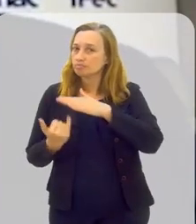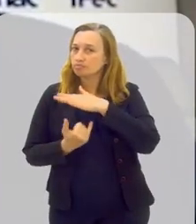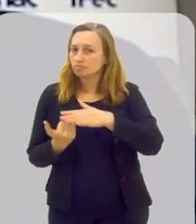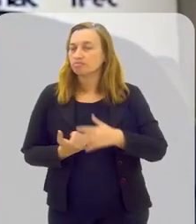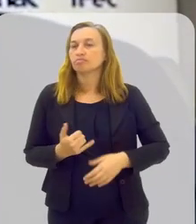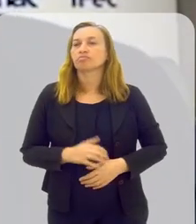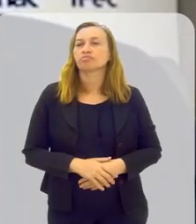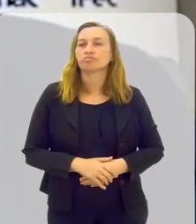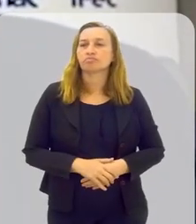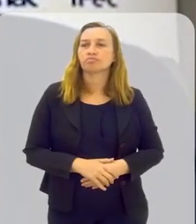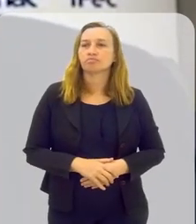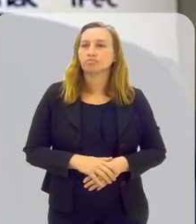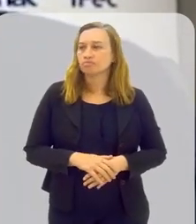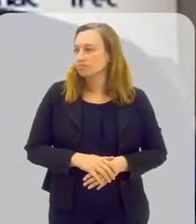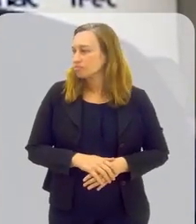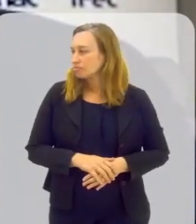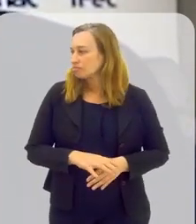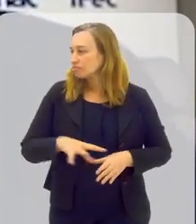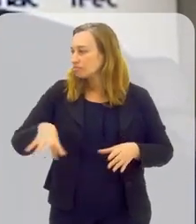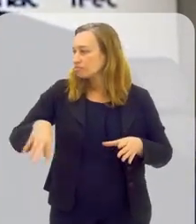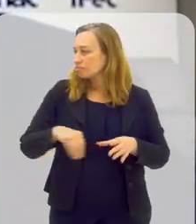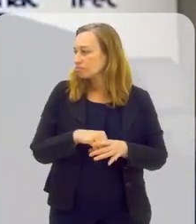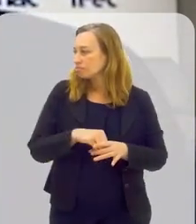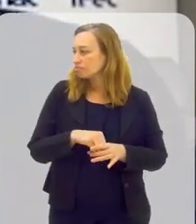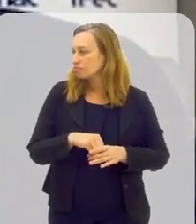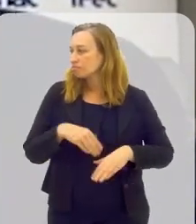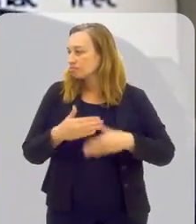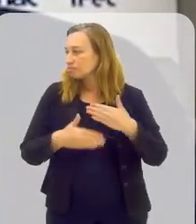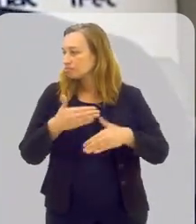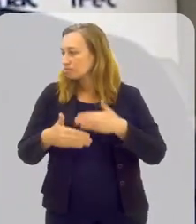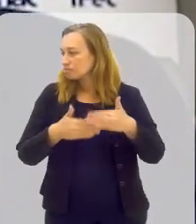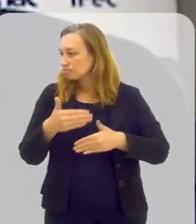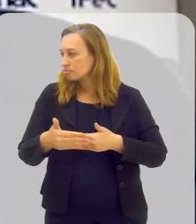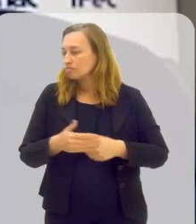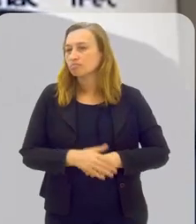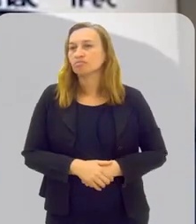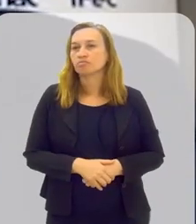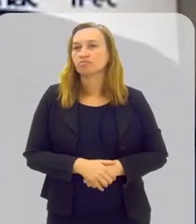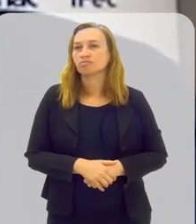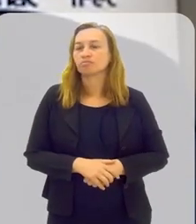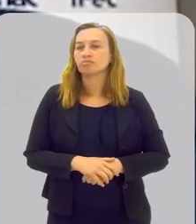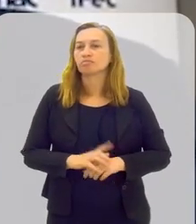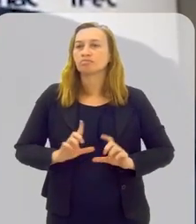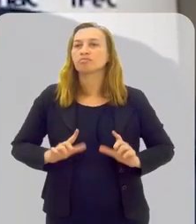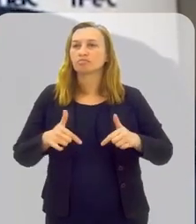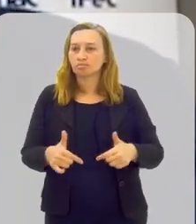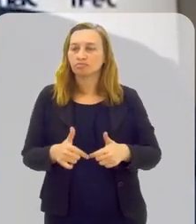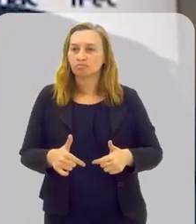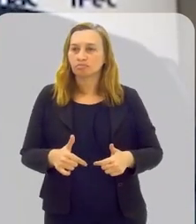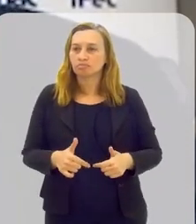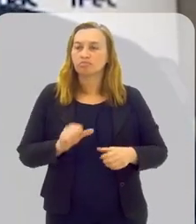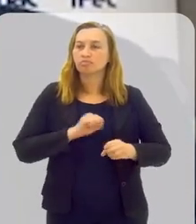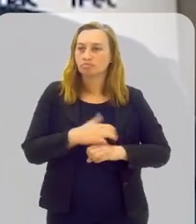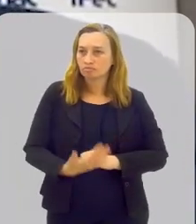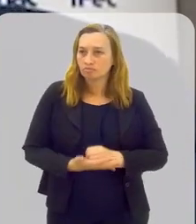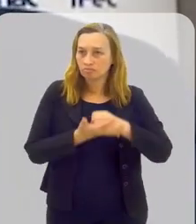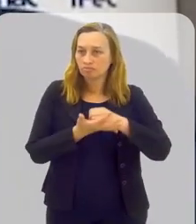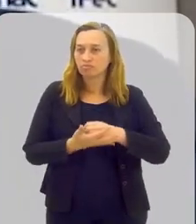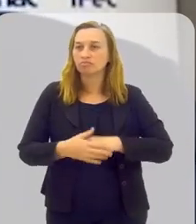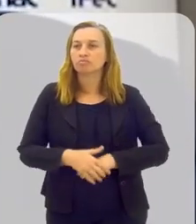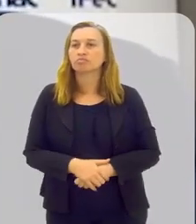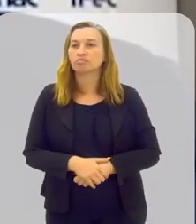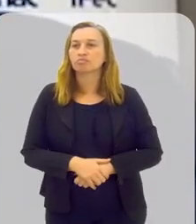àquelas instituições que têm dentro do seu processo, enfim, da sua forma de agir. a questão da